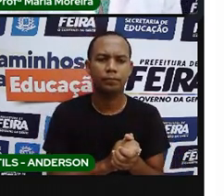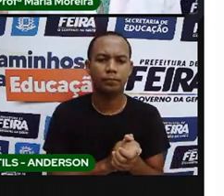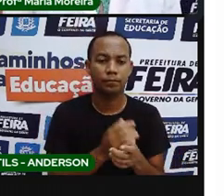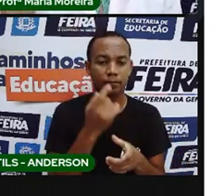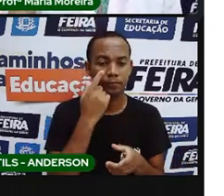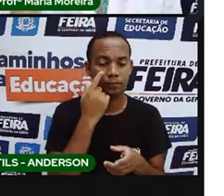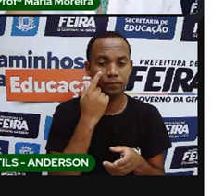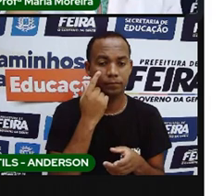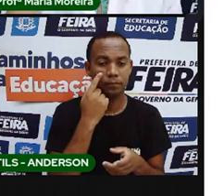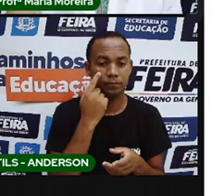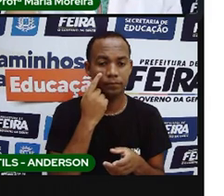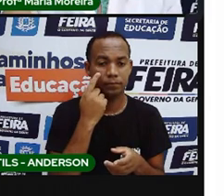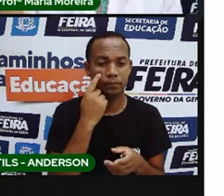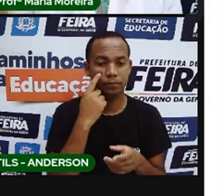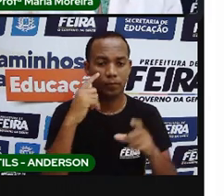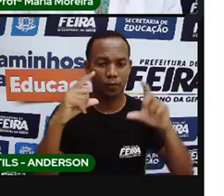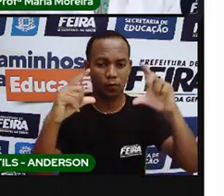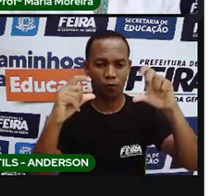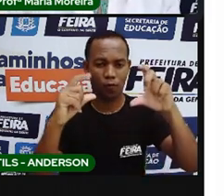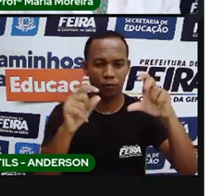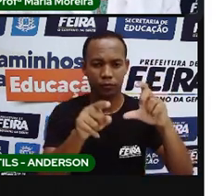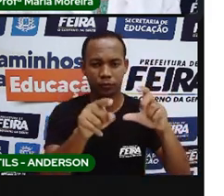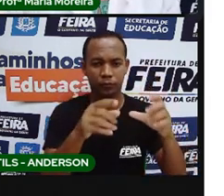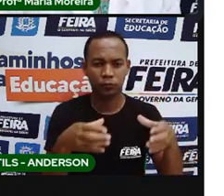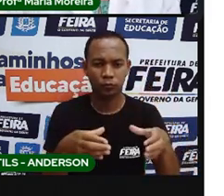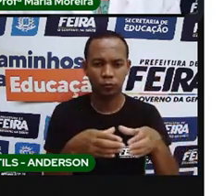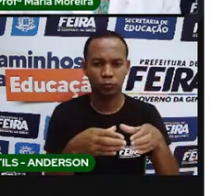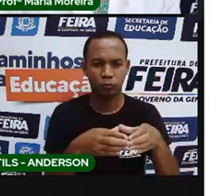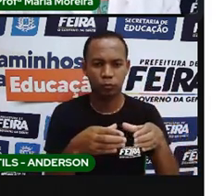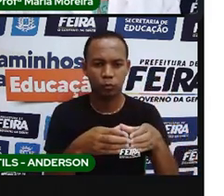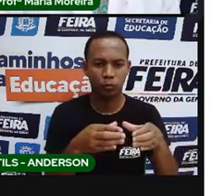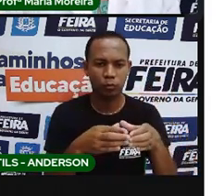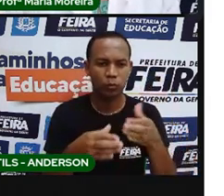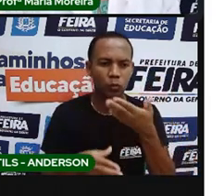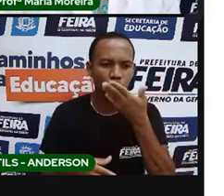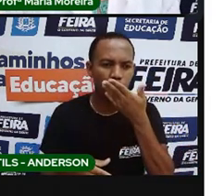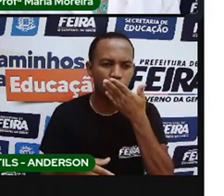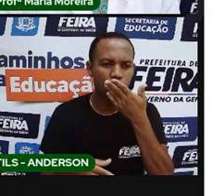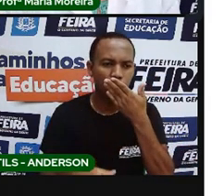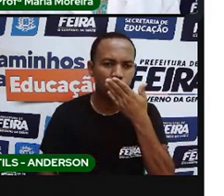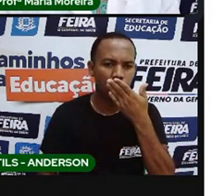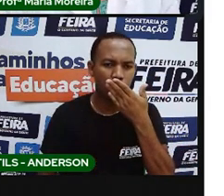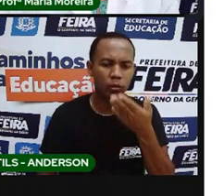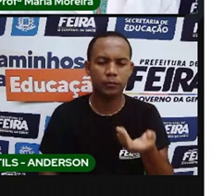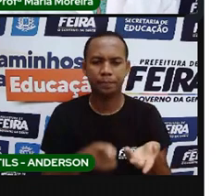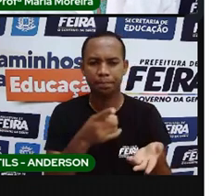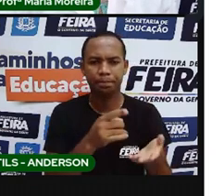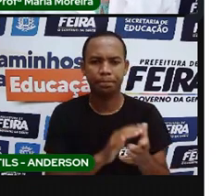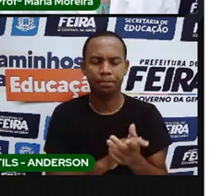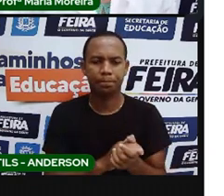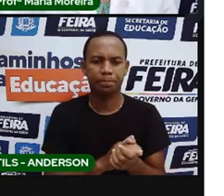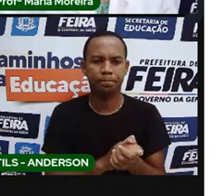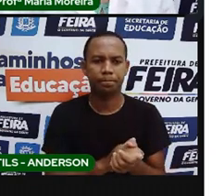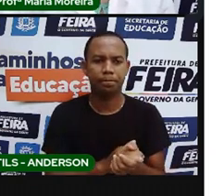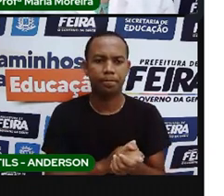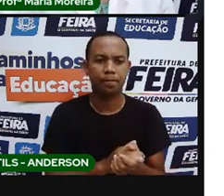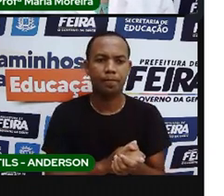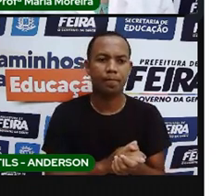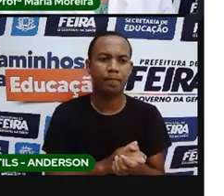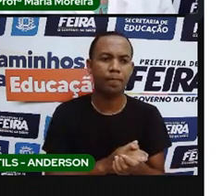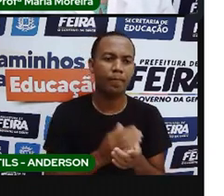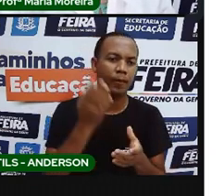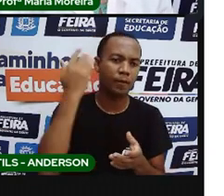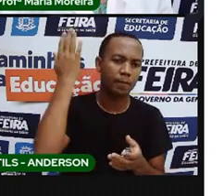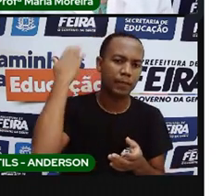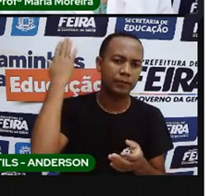temos mais, né? Uma imagem de pessoas indígenas. Então, vamos lá. Quando os portugueses